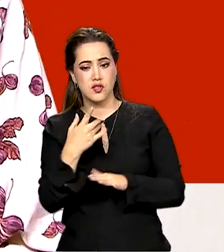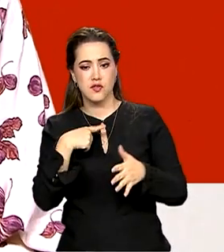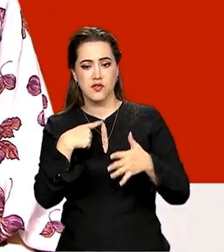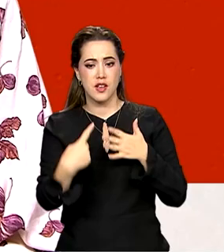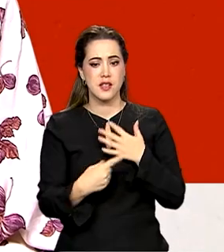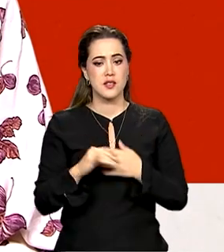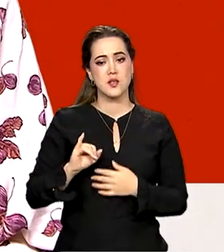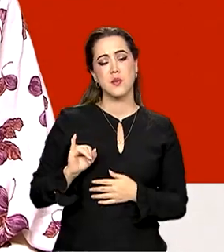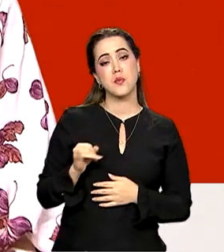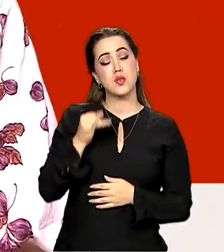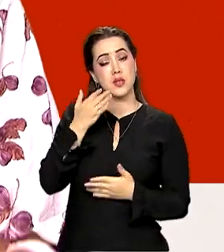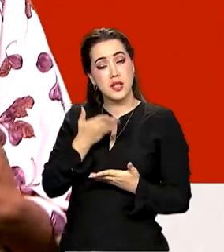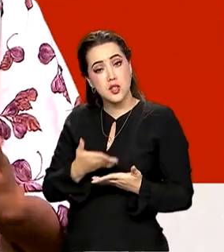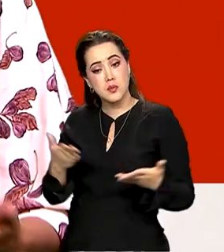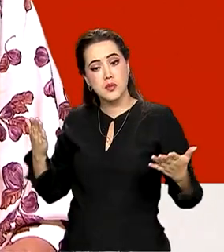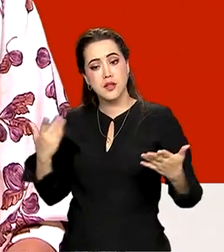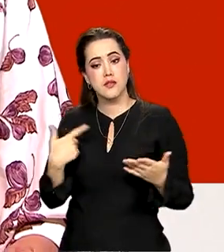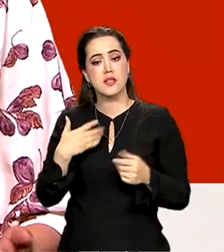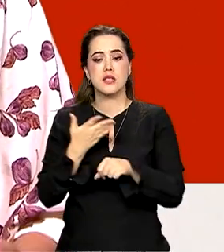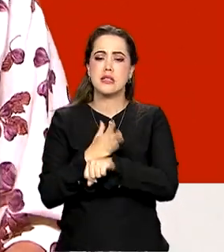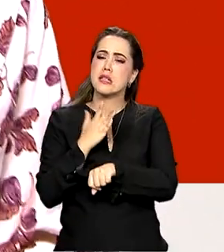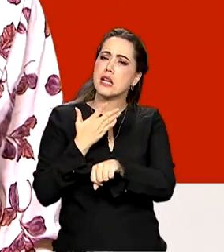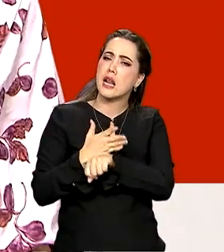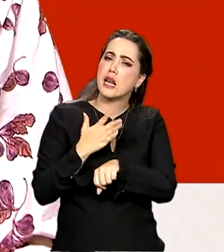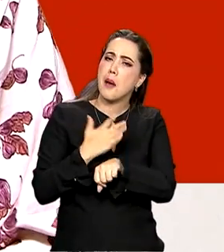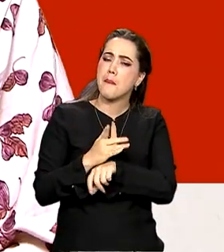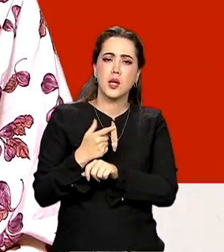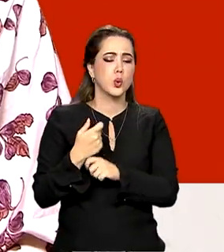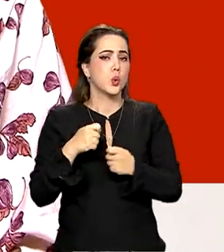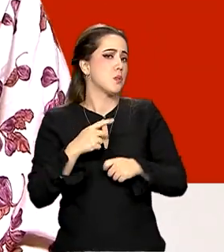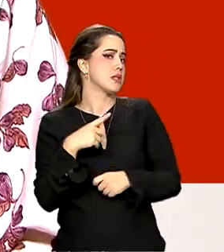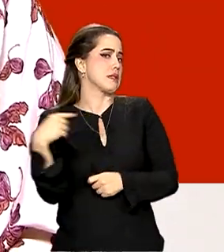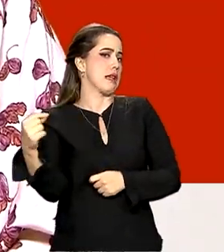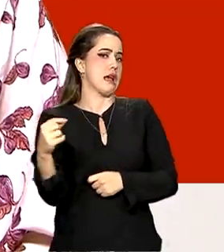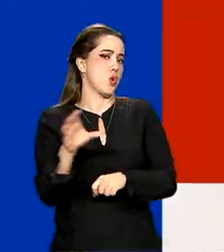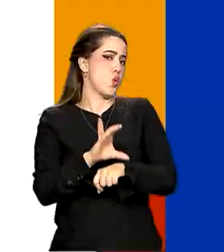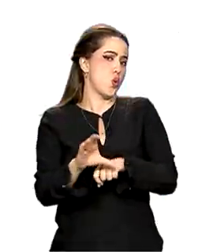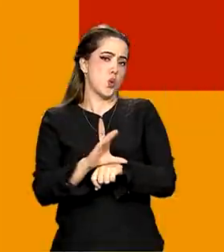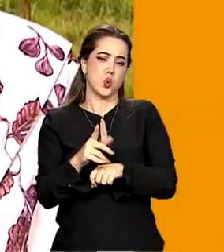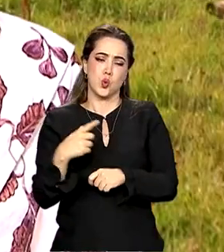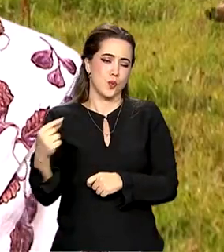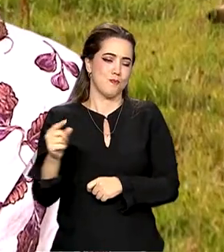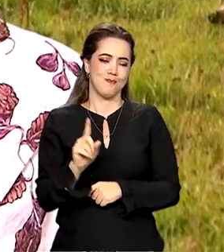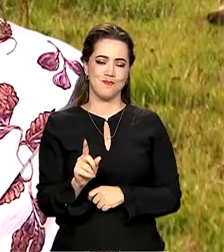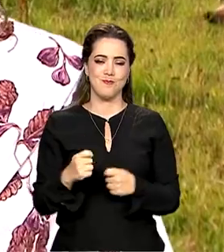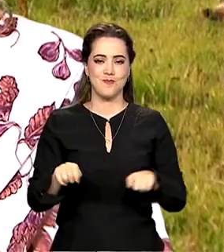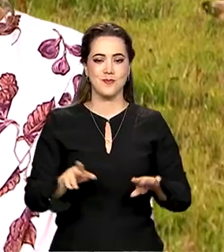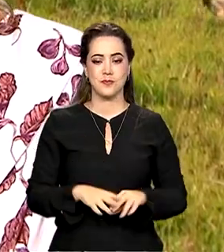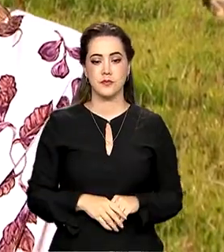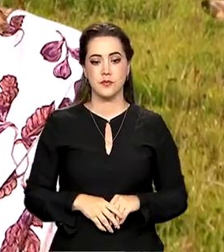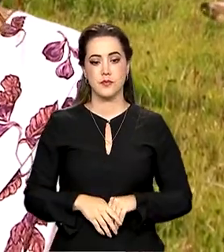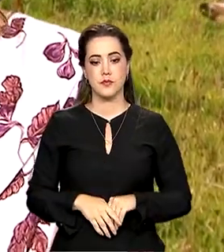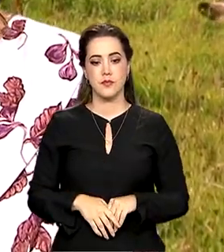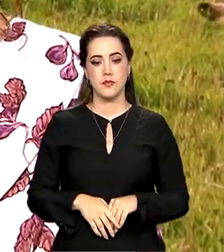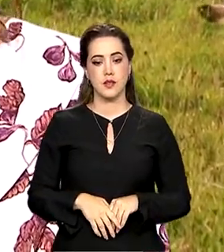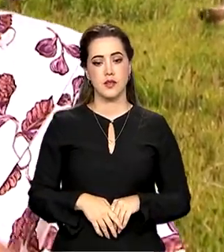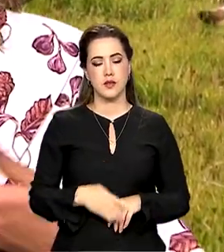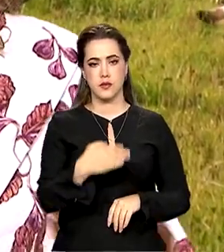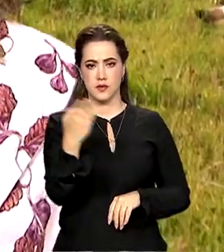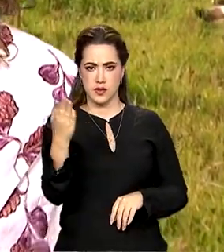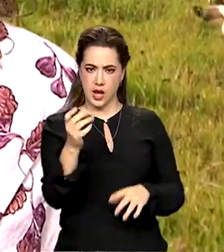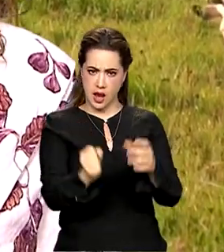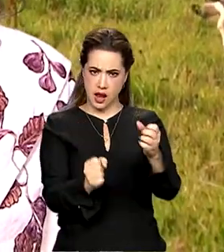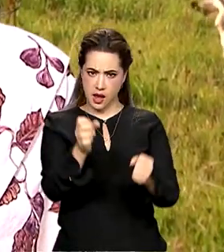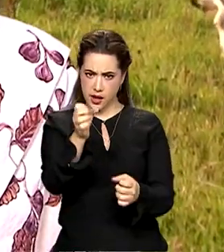oportunidades para você se capacitar sem sair do sofá. Vamos ver? Atenção produtores de leite e